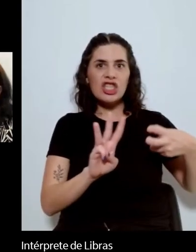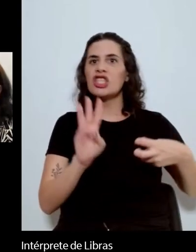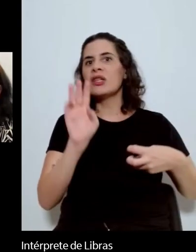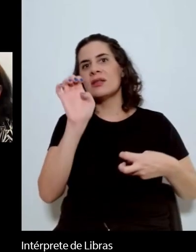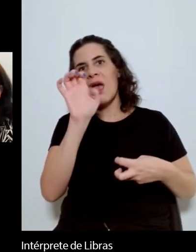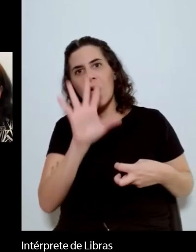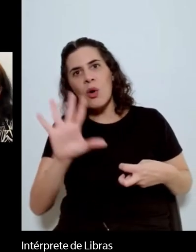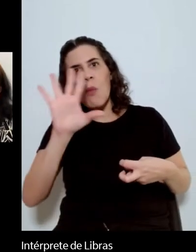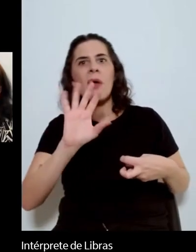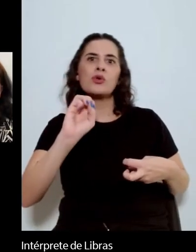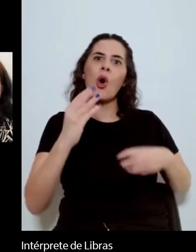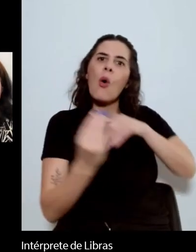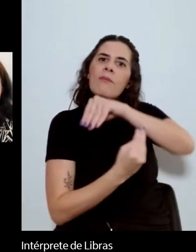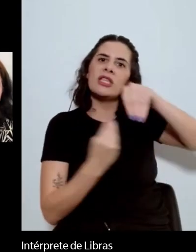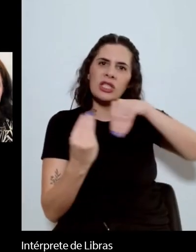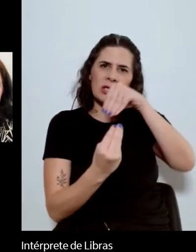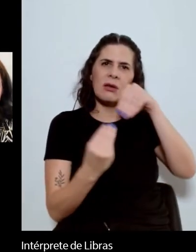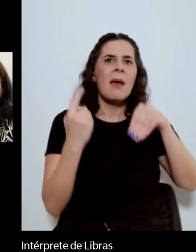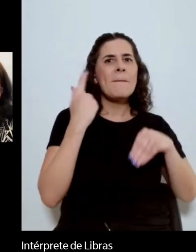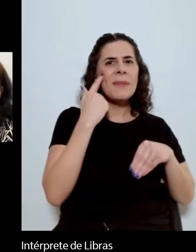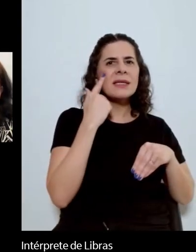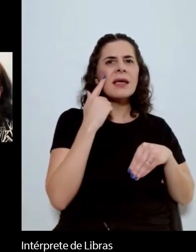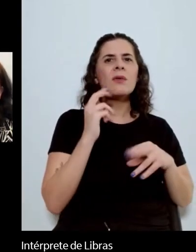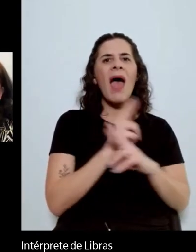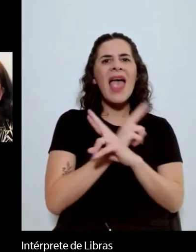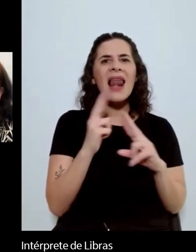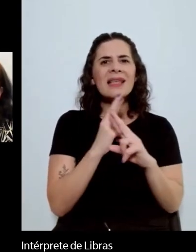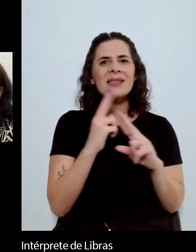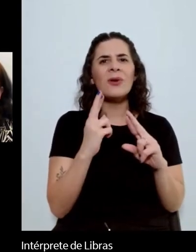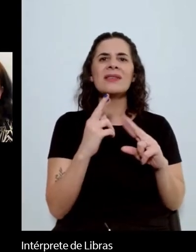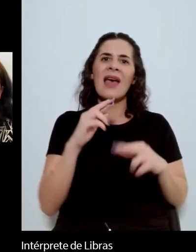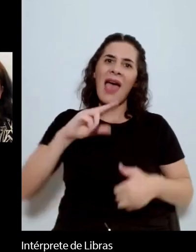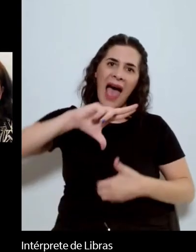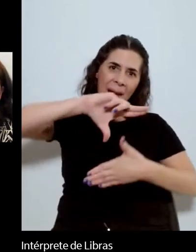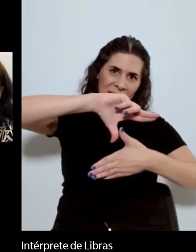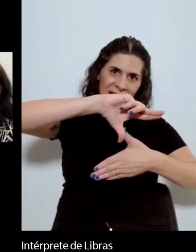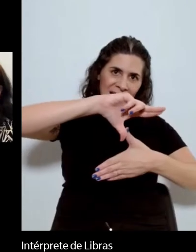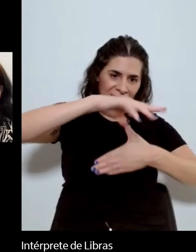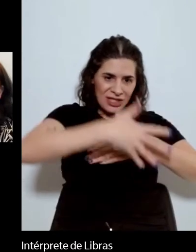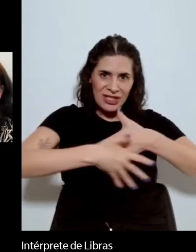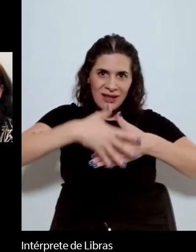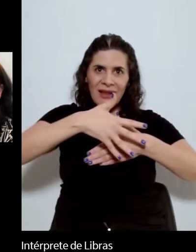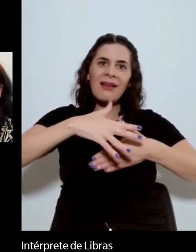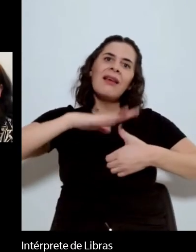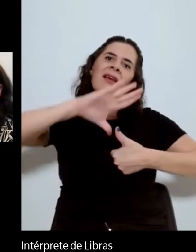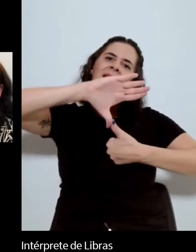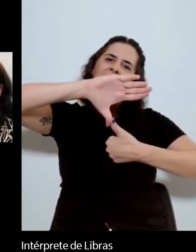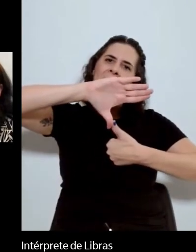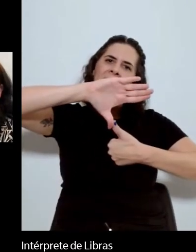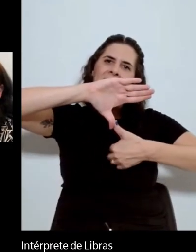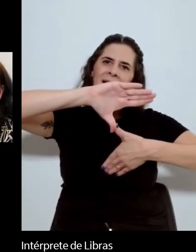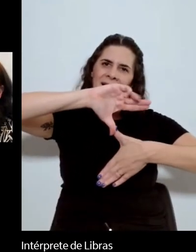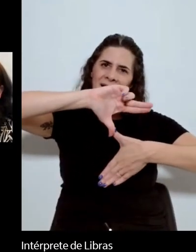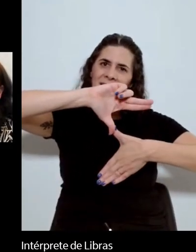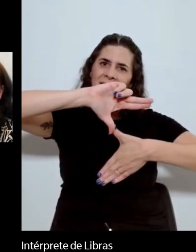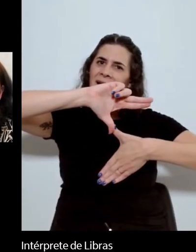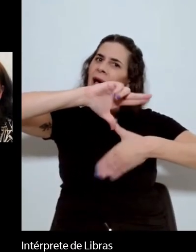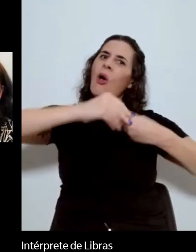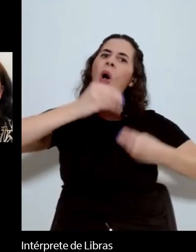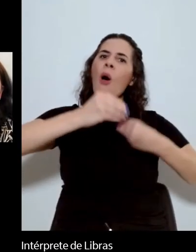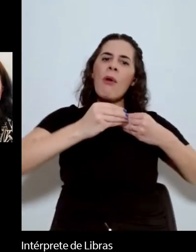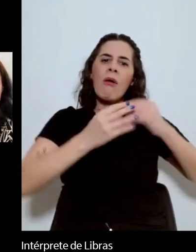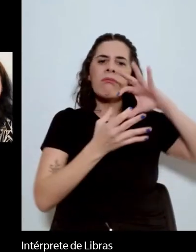relações interamericanas na América Latina em relação à América do Norte e por laços culturais